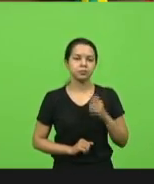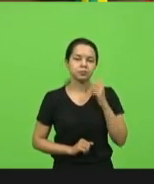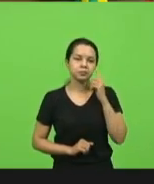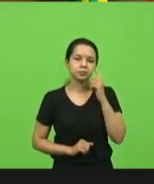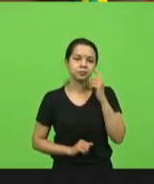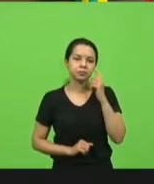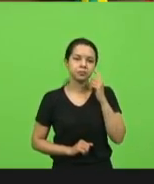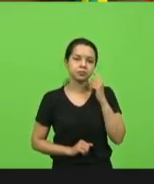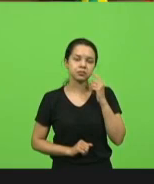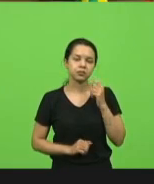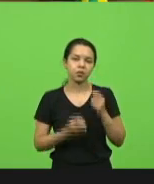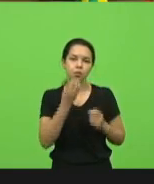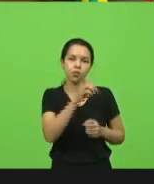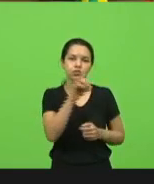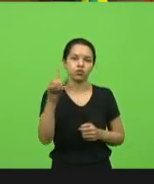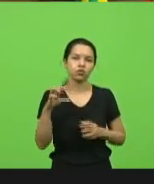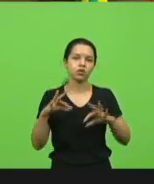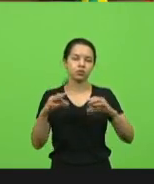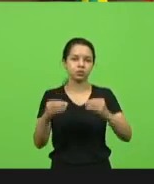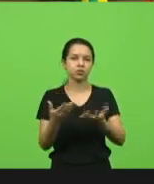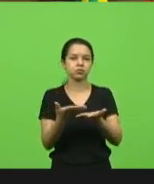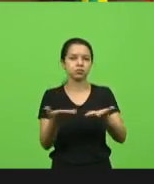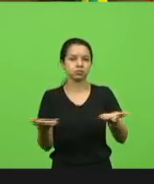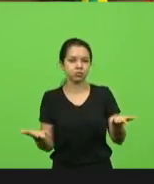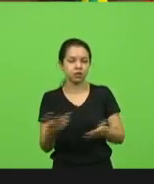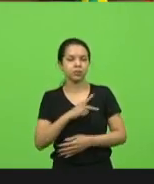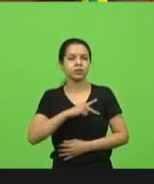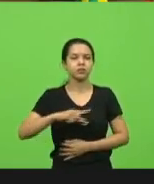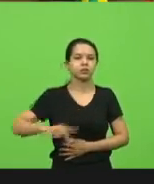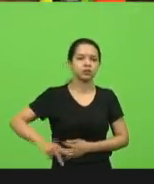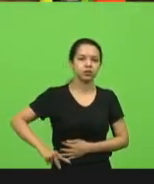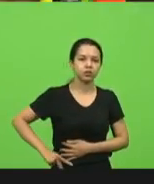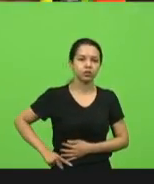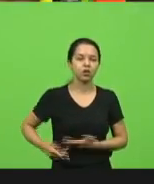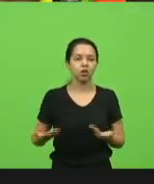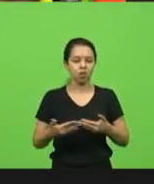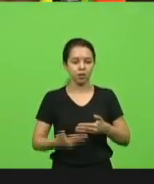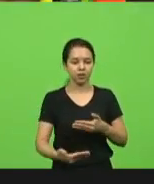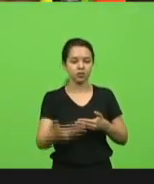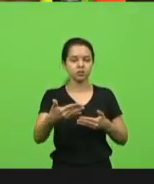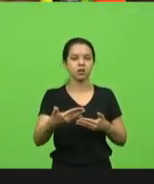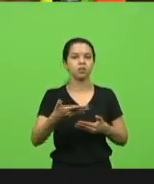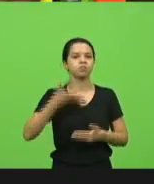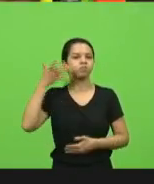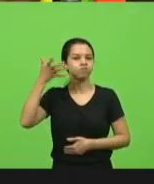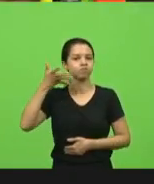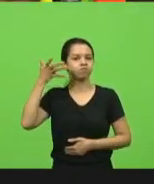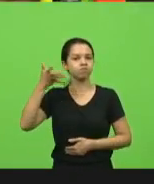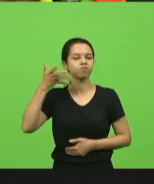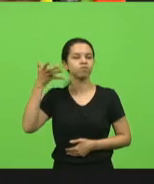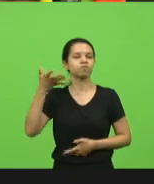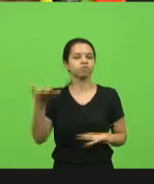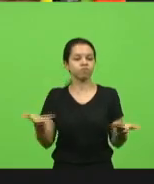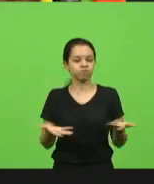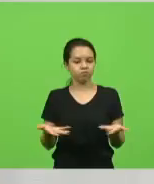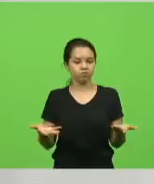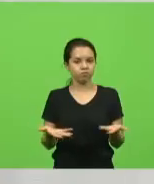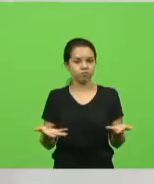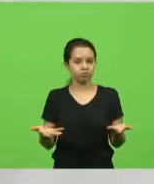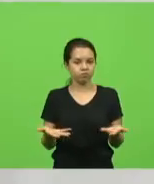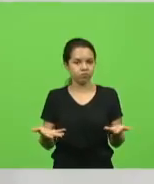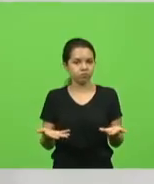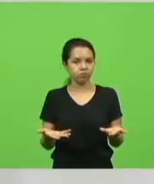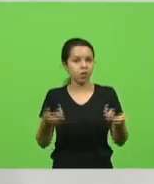Muito bom dia a todos, senhor presidente. Eu quero iniciar minha fala no dia de hoje, deixando bem claro